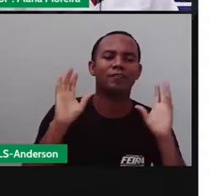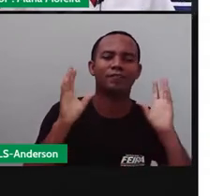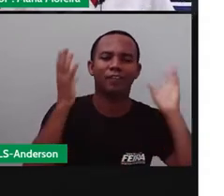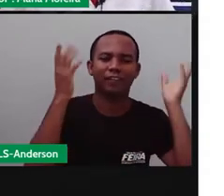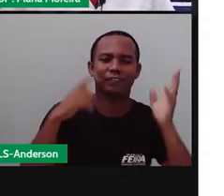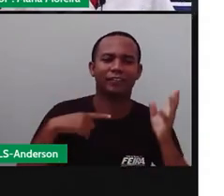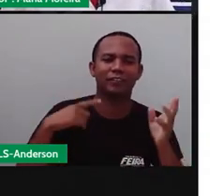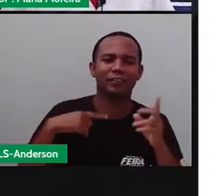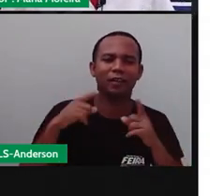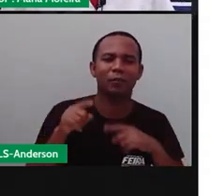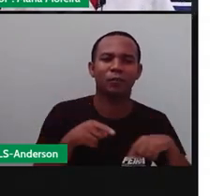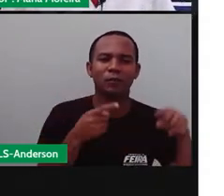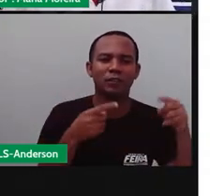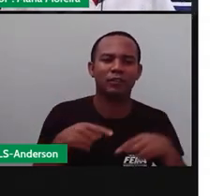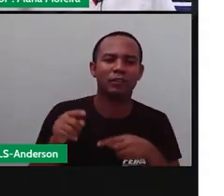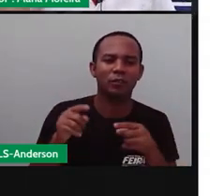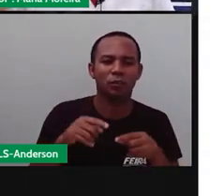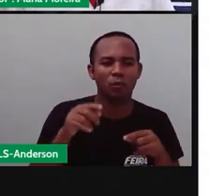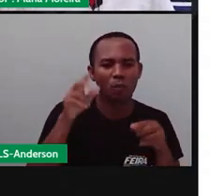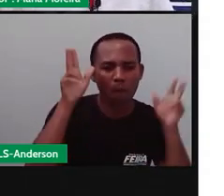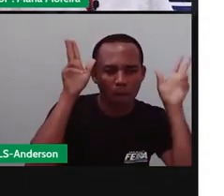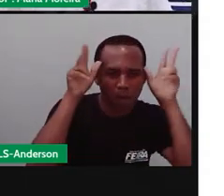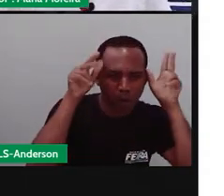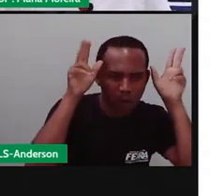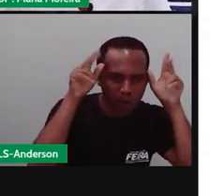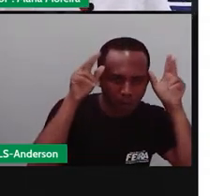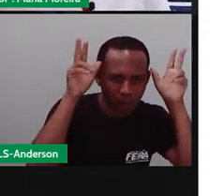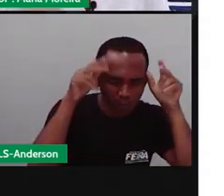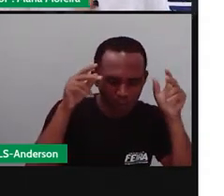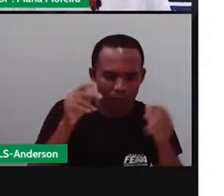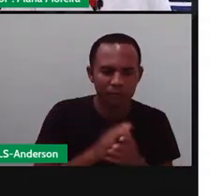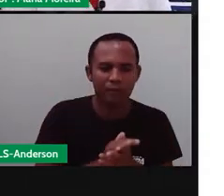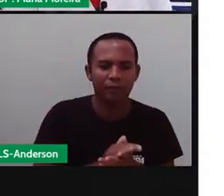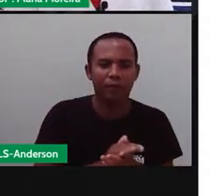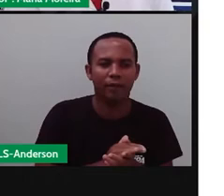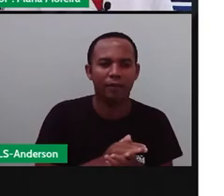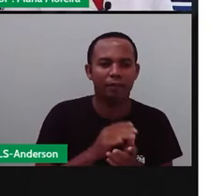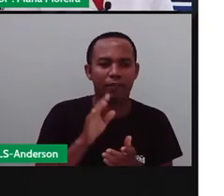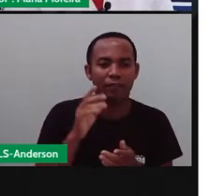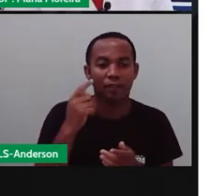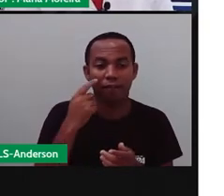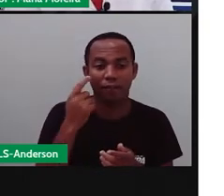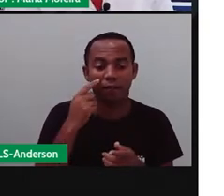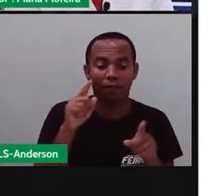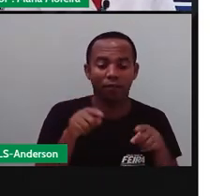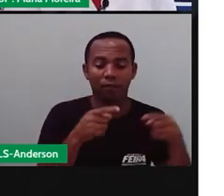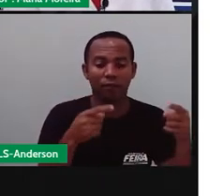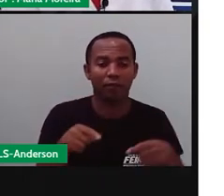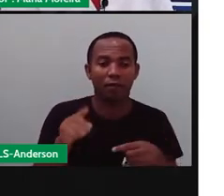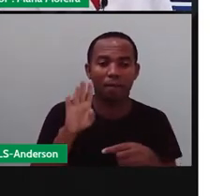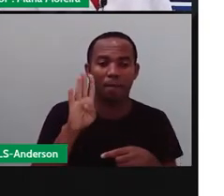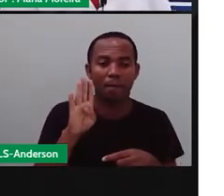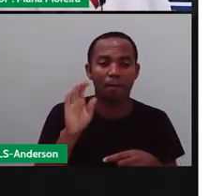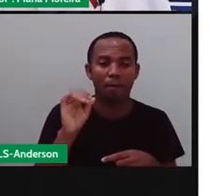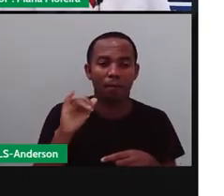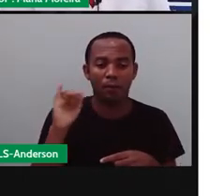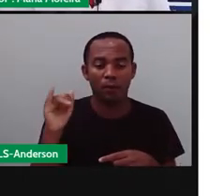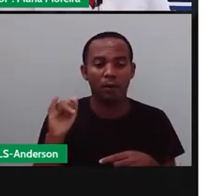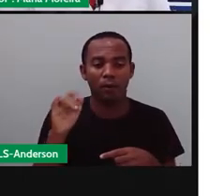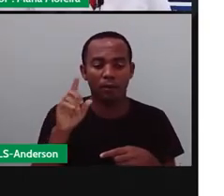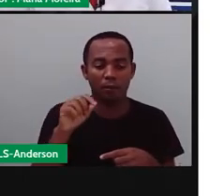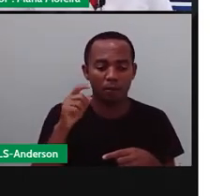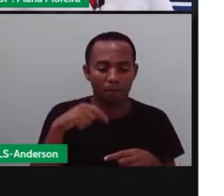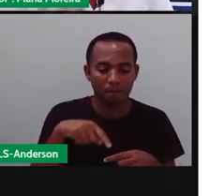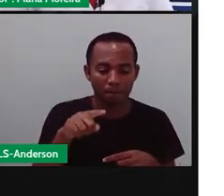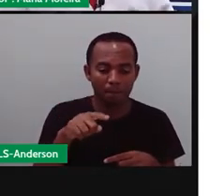O bumba, meu boi. Não é isso? E aí, boi, boi, boi da cara preta. Pega esta menina que tem medo de careta, né? E aí, minha tia ficava